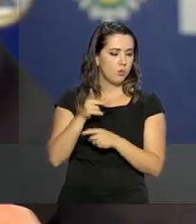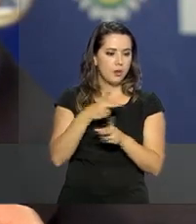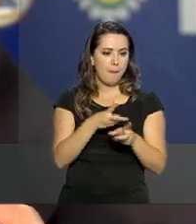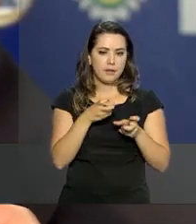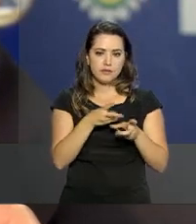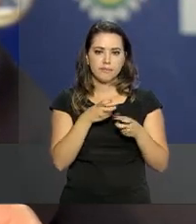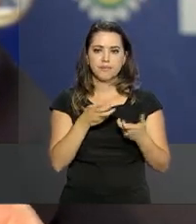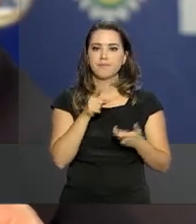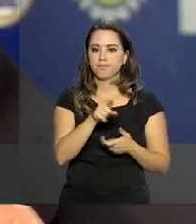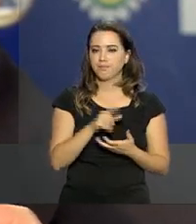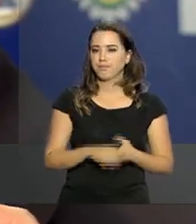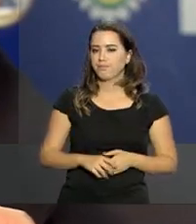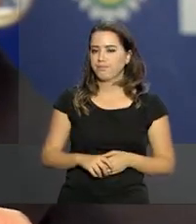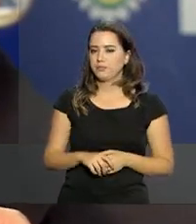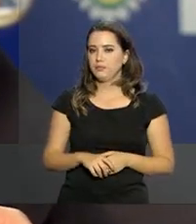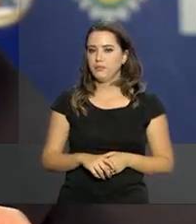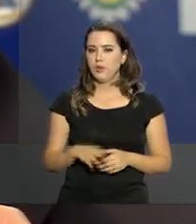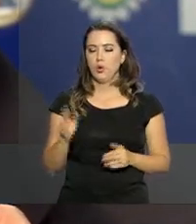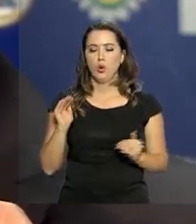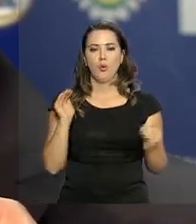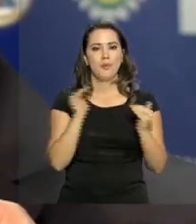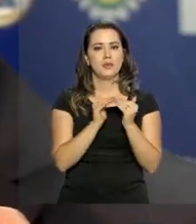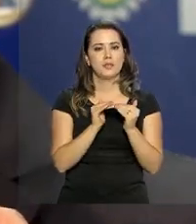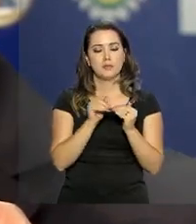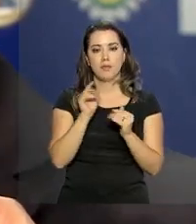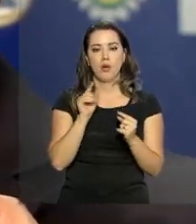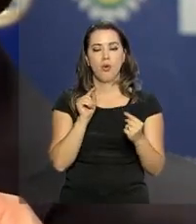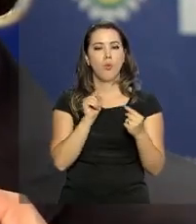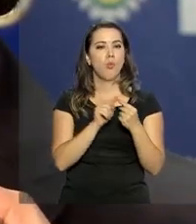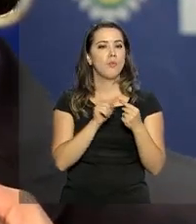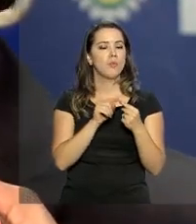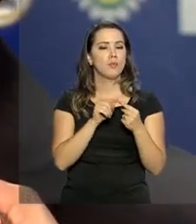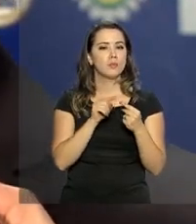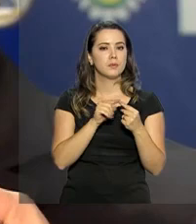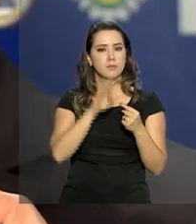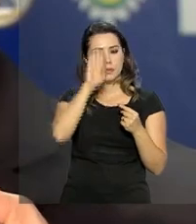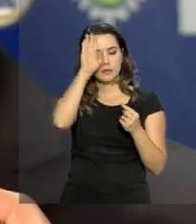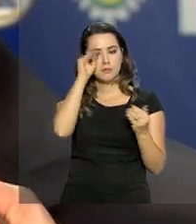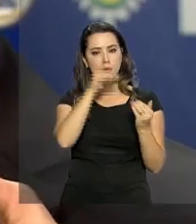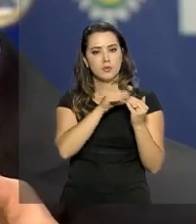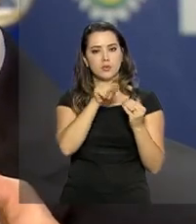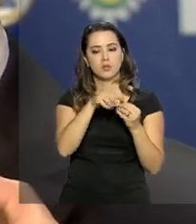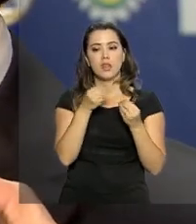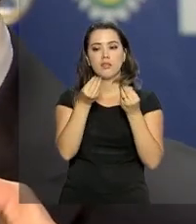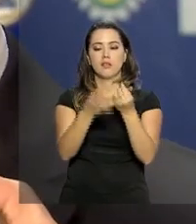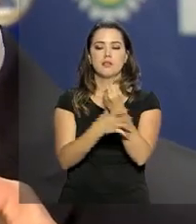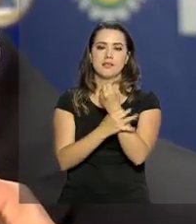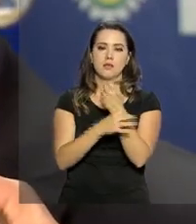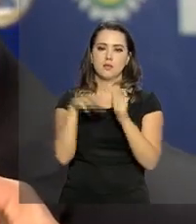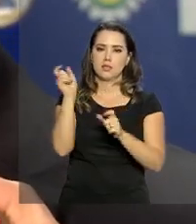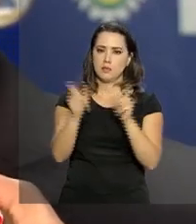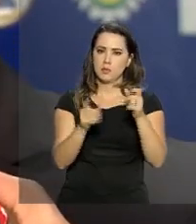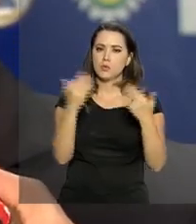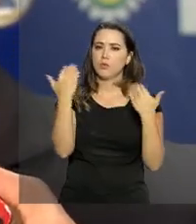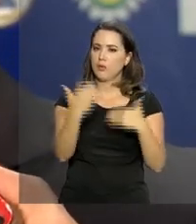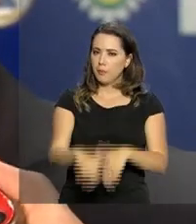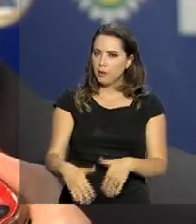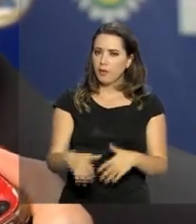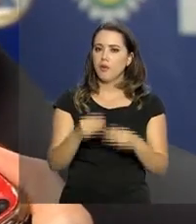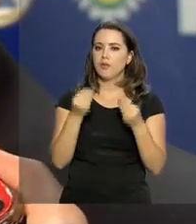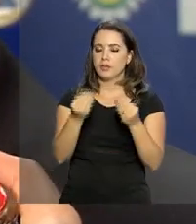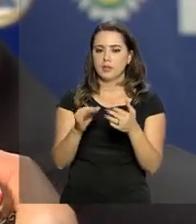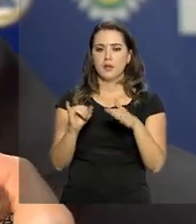do exame é tratar bem o examinando. E dentro disso, dá a segurança que ele precisa e dá a segurança também para o